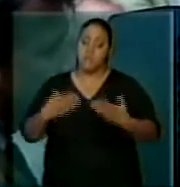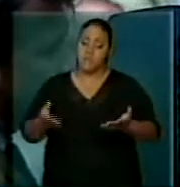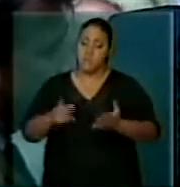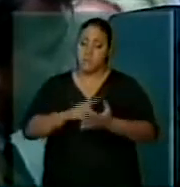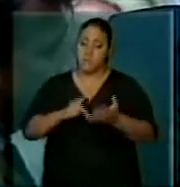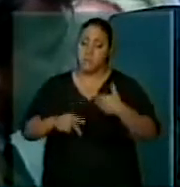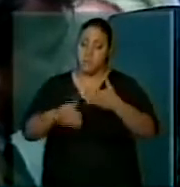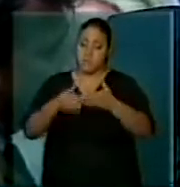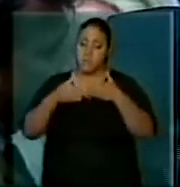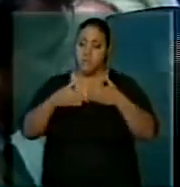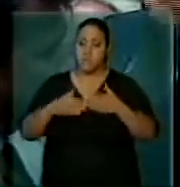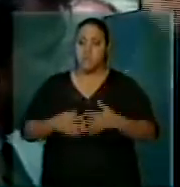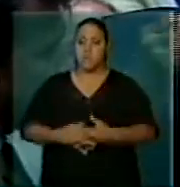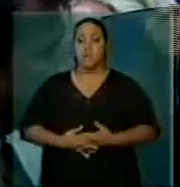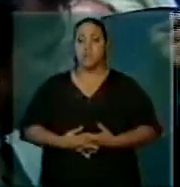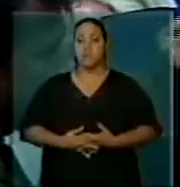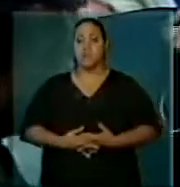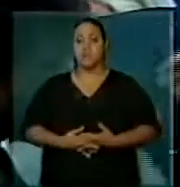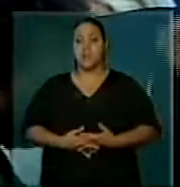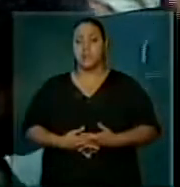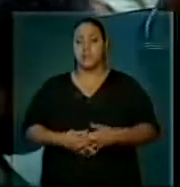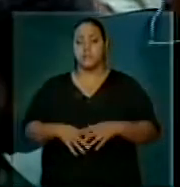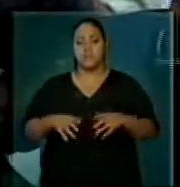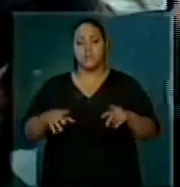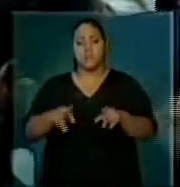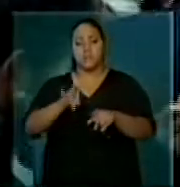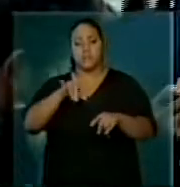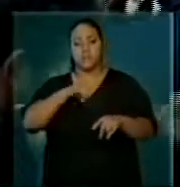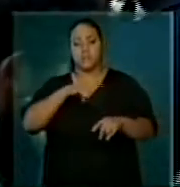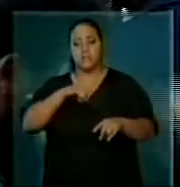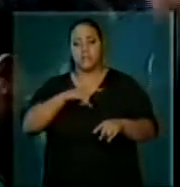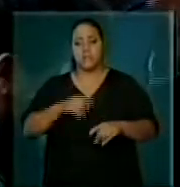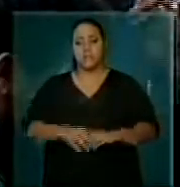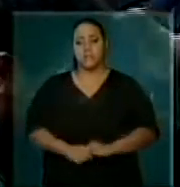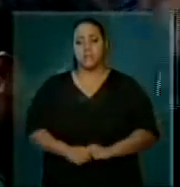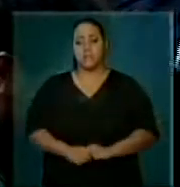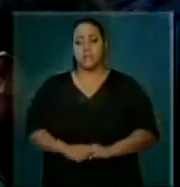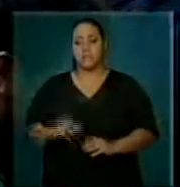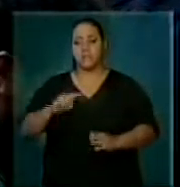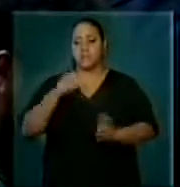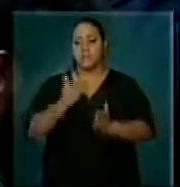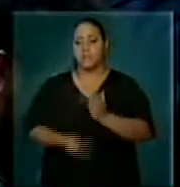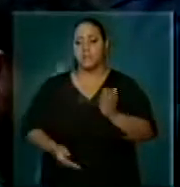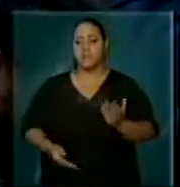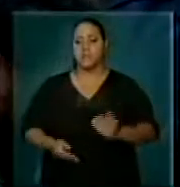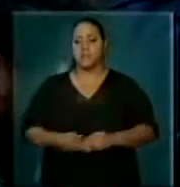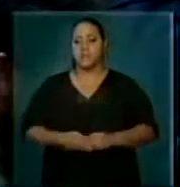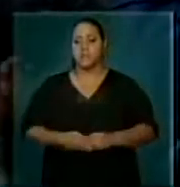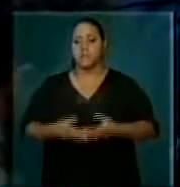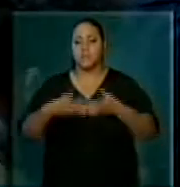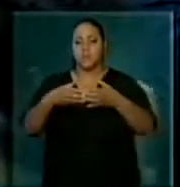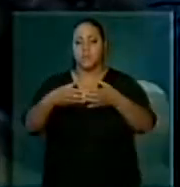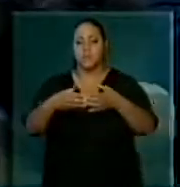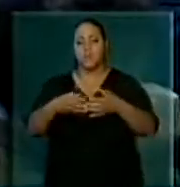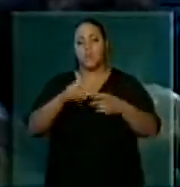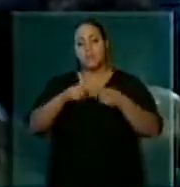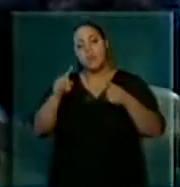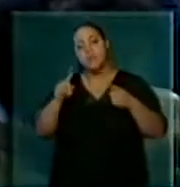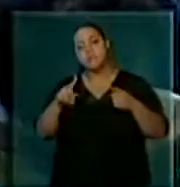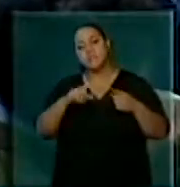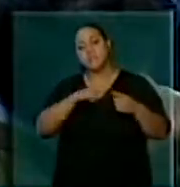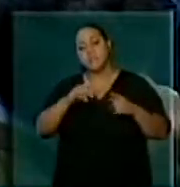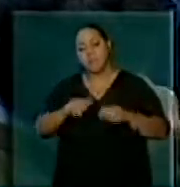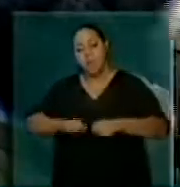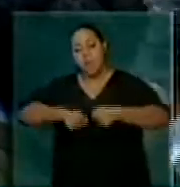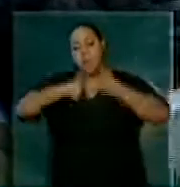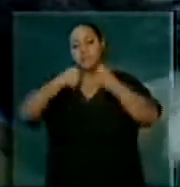apelo que faço. Eu acho que nesse momento nós não podemos acirrar ânimos, não devemos nos alinhar de um lado ou de outro, mas buscar um esforço